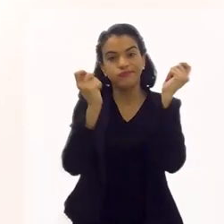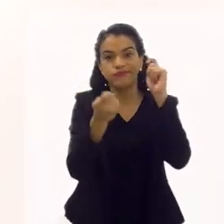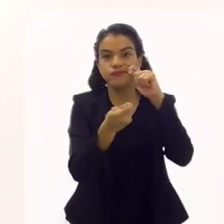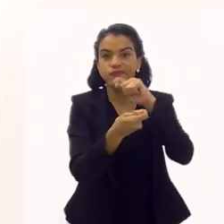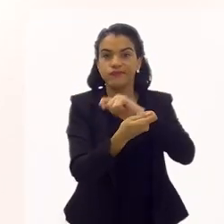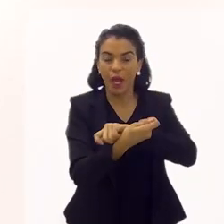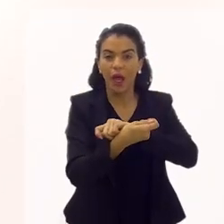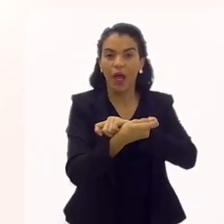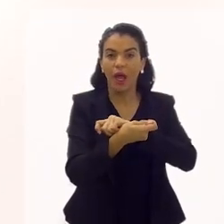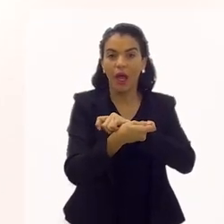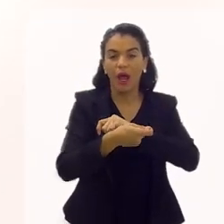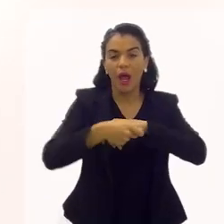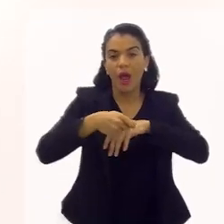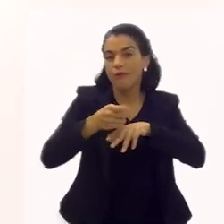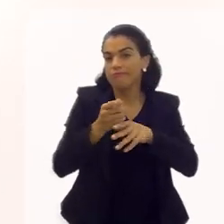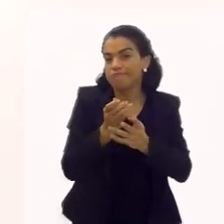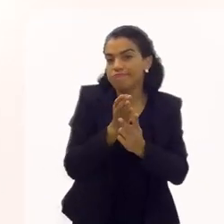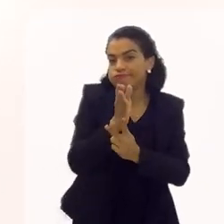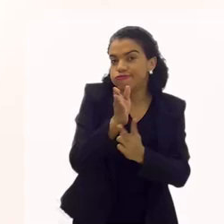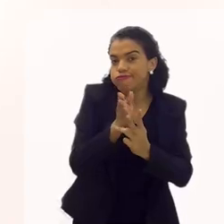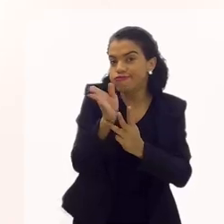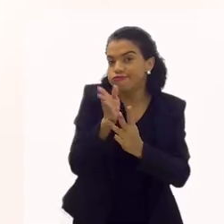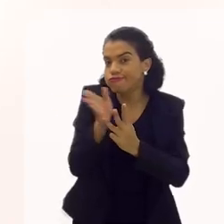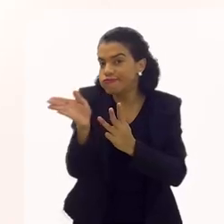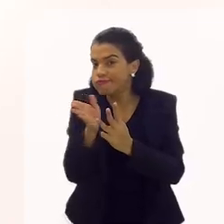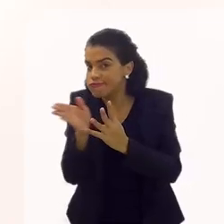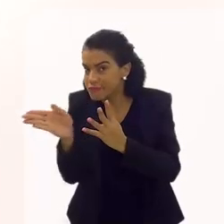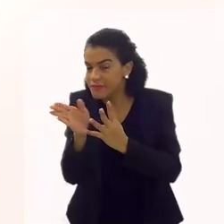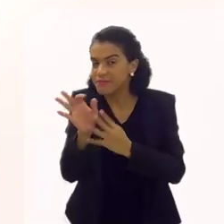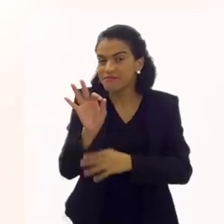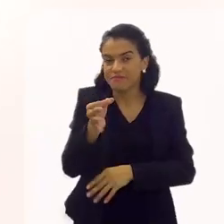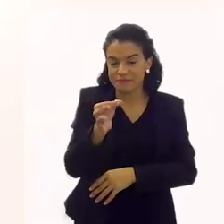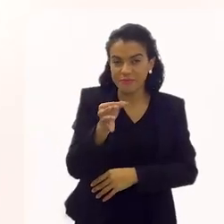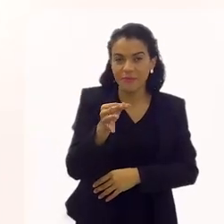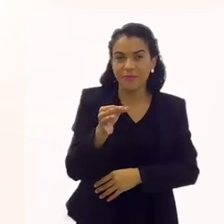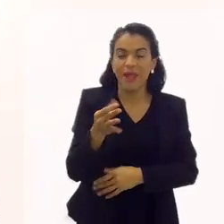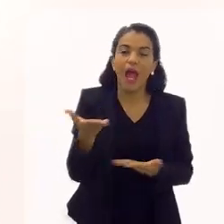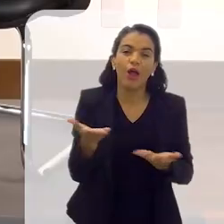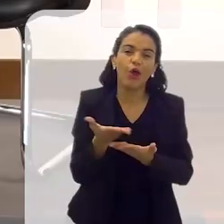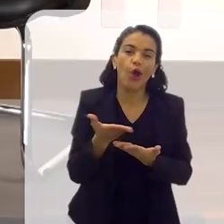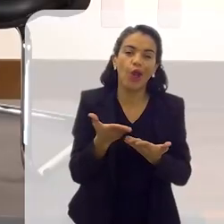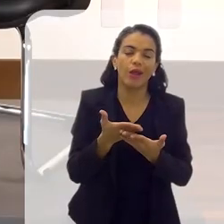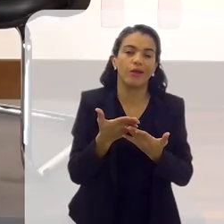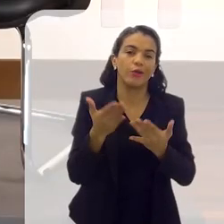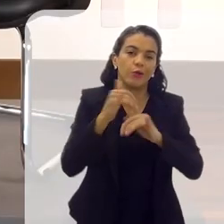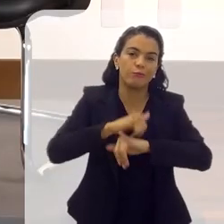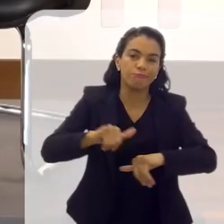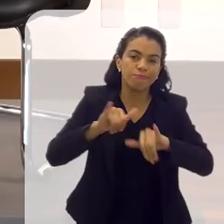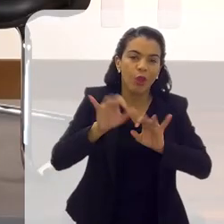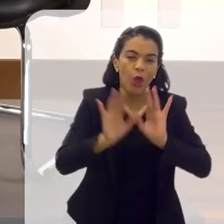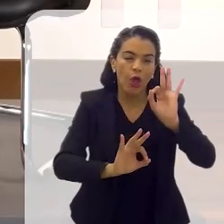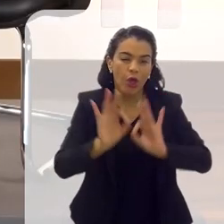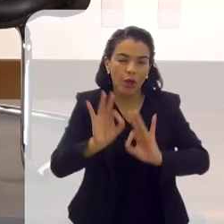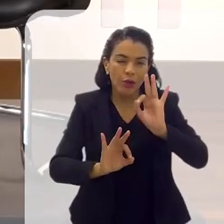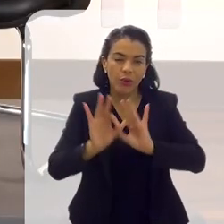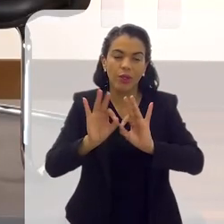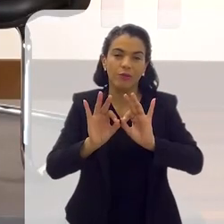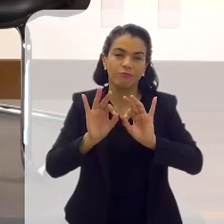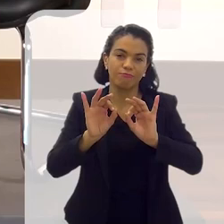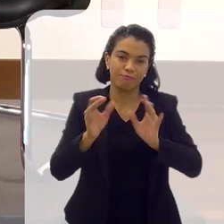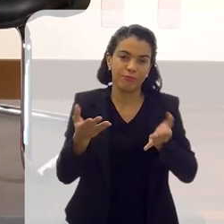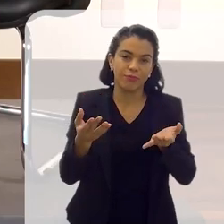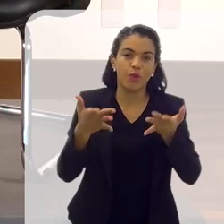outras vertentes, abrir um espaço para outra vertente. Eu estou produzindo agora um